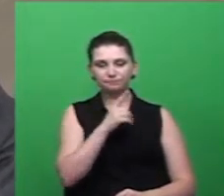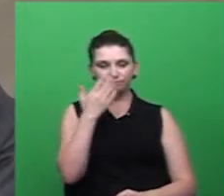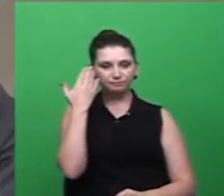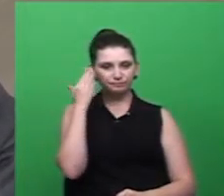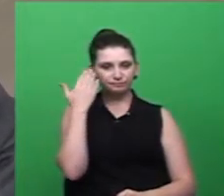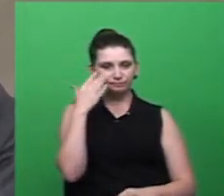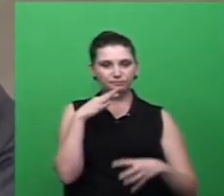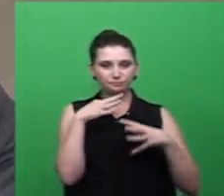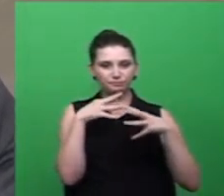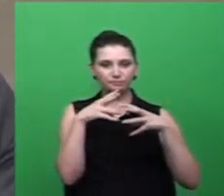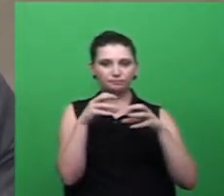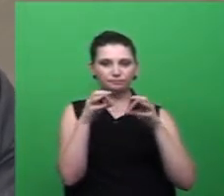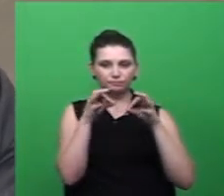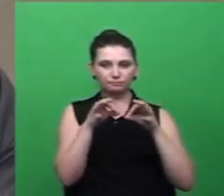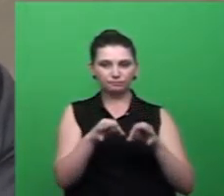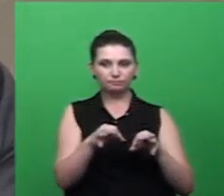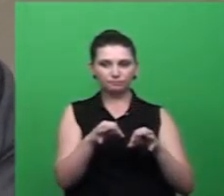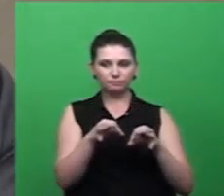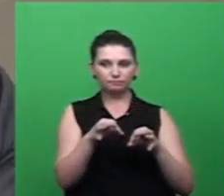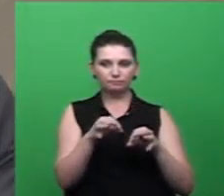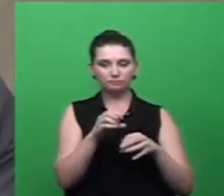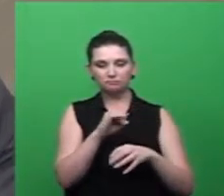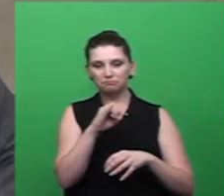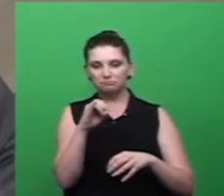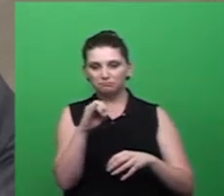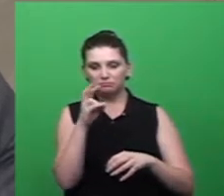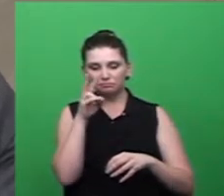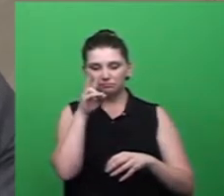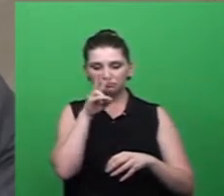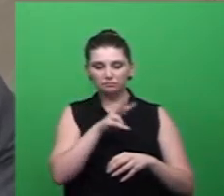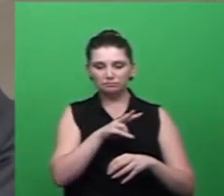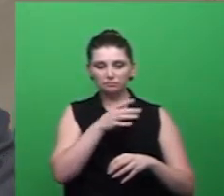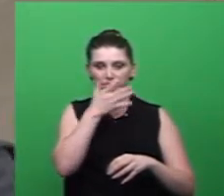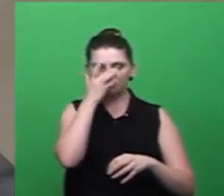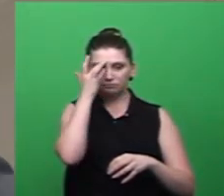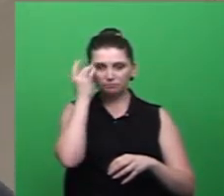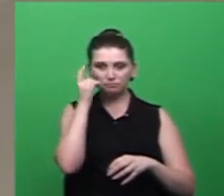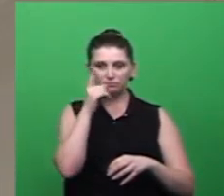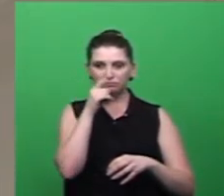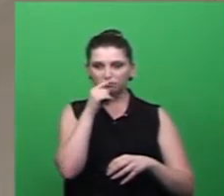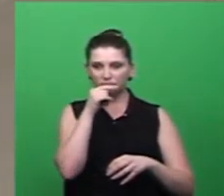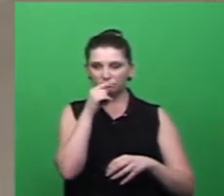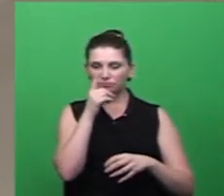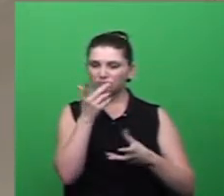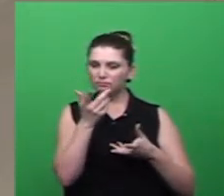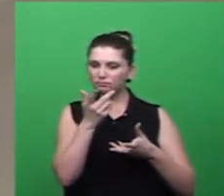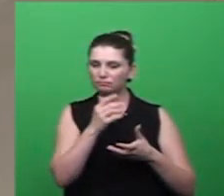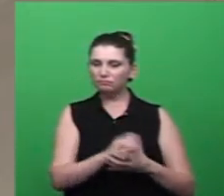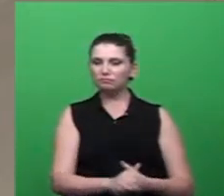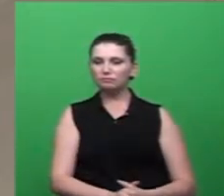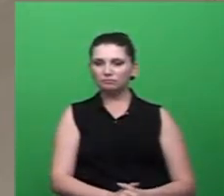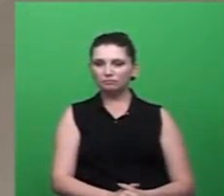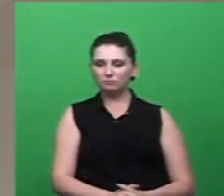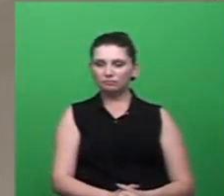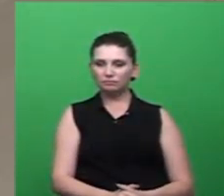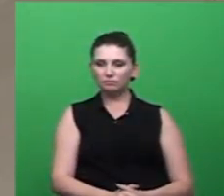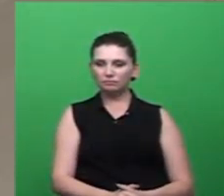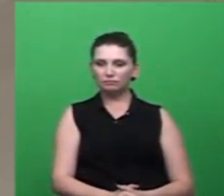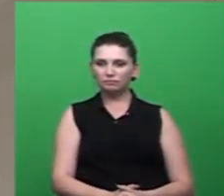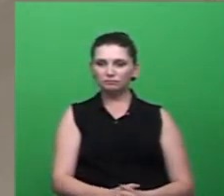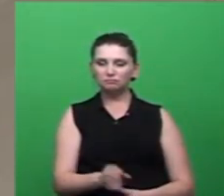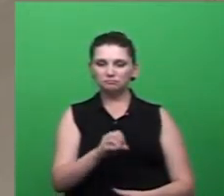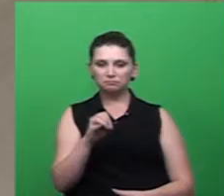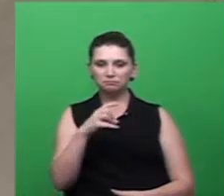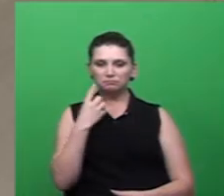Então, algumas pessoas dizem, olha, eu vejo diariamente uma água parada em tal lugar, mas se a gente já autuou essa pessoa